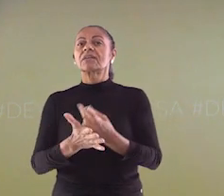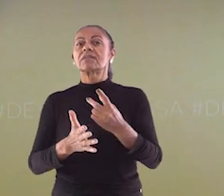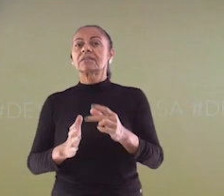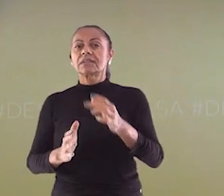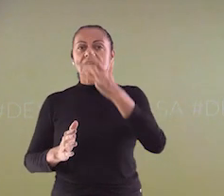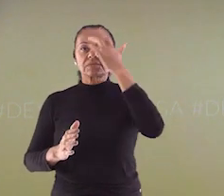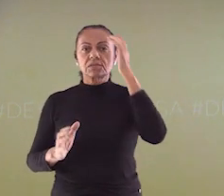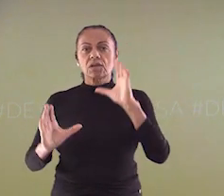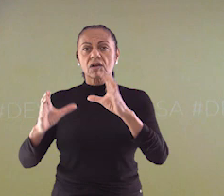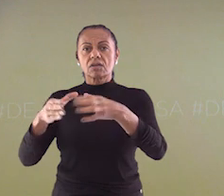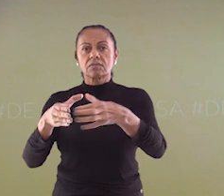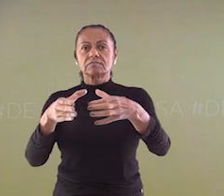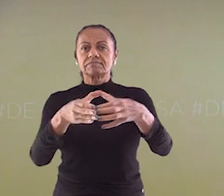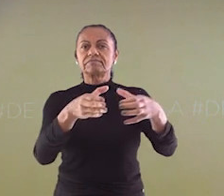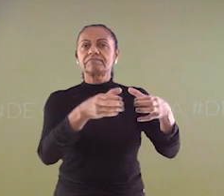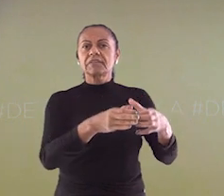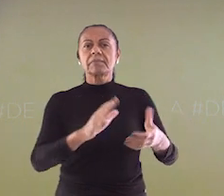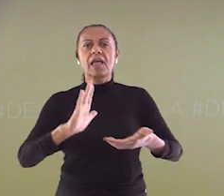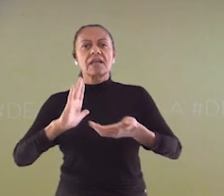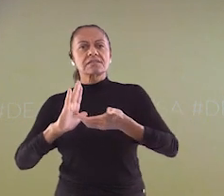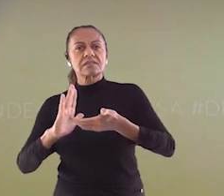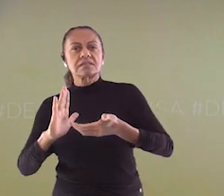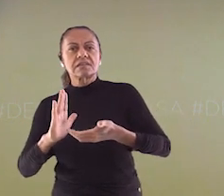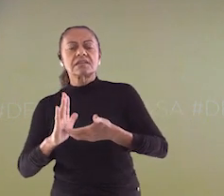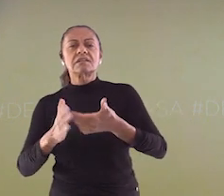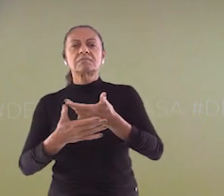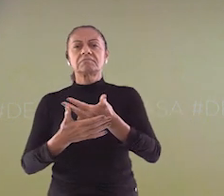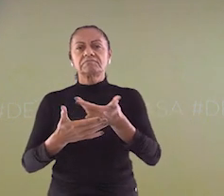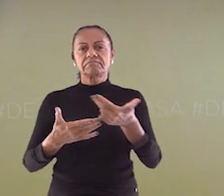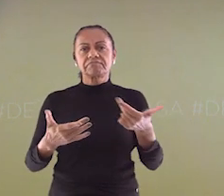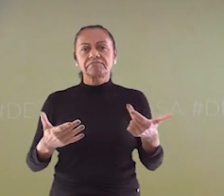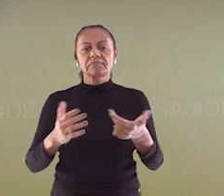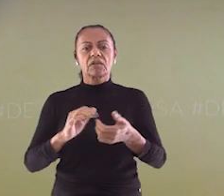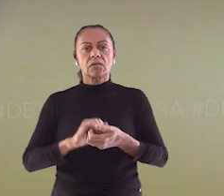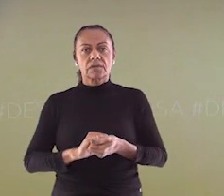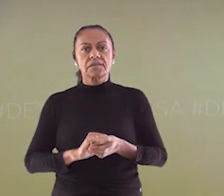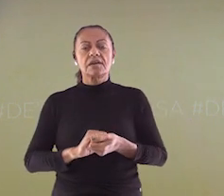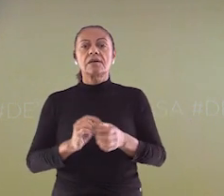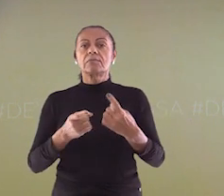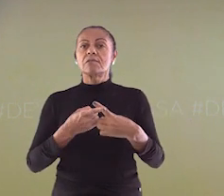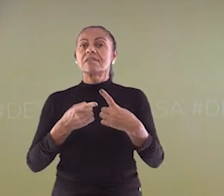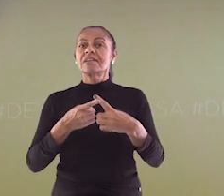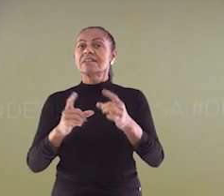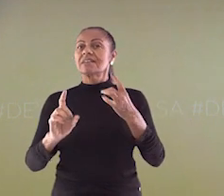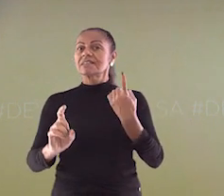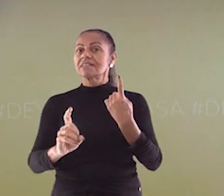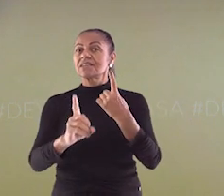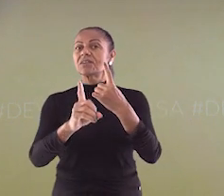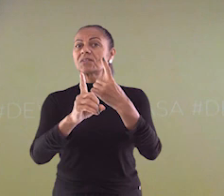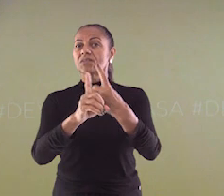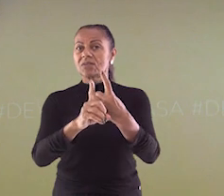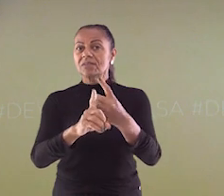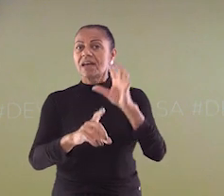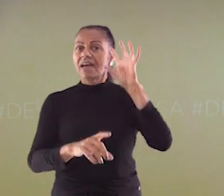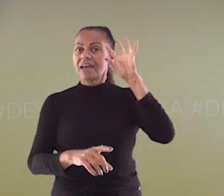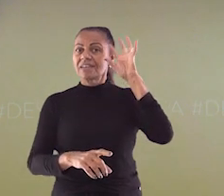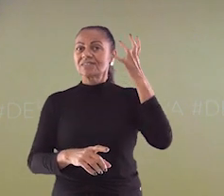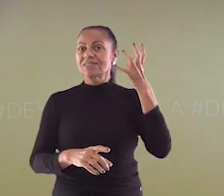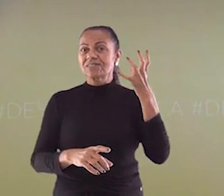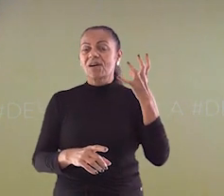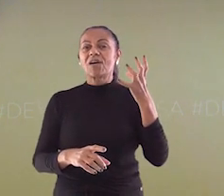nas comunidades, ONGs e câmaras parlamentares. São nesses encontros que são definidas ações importantes.